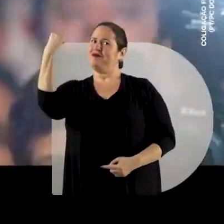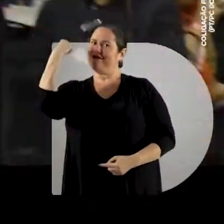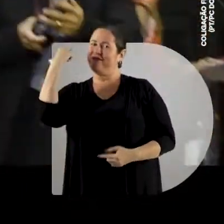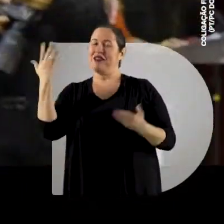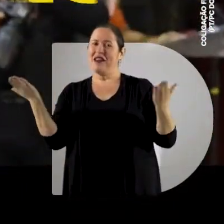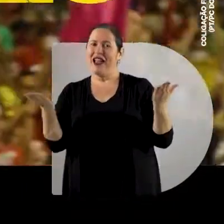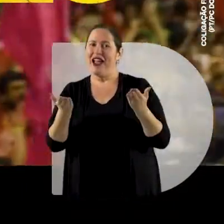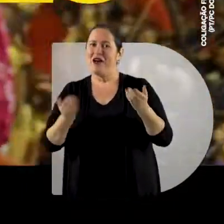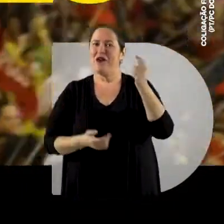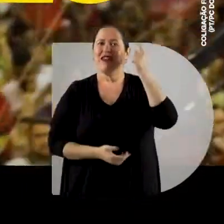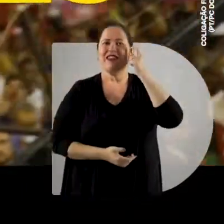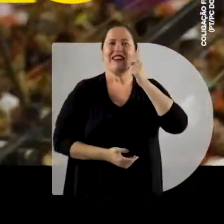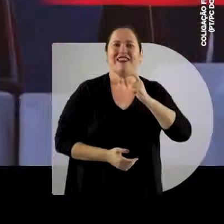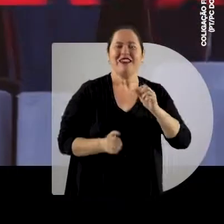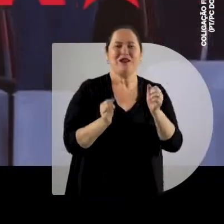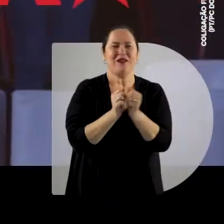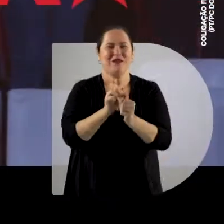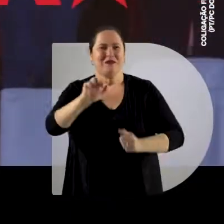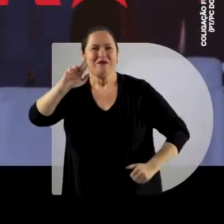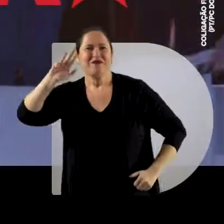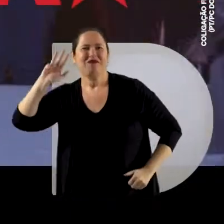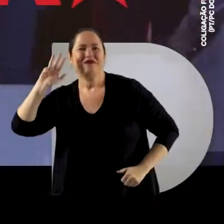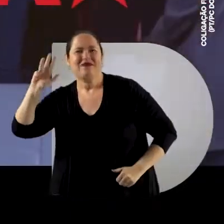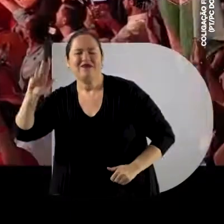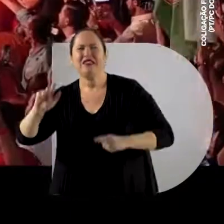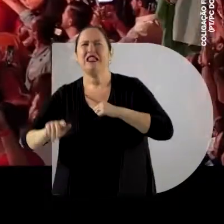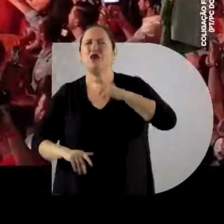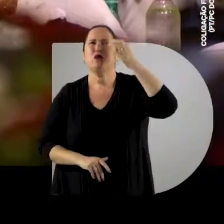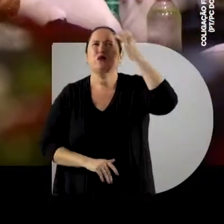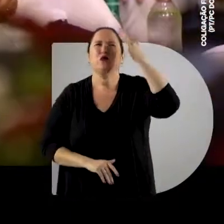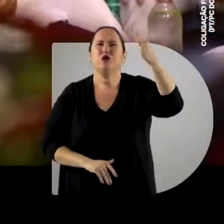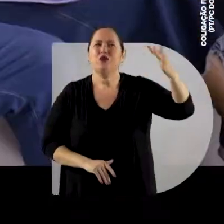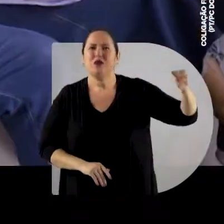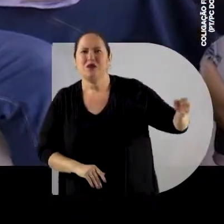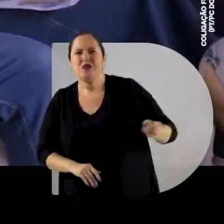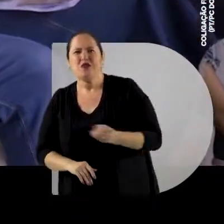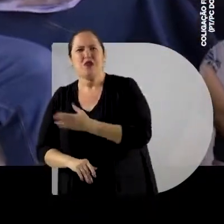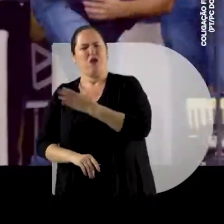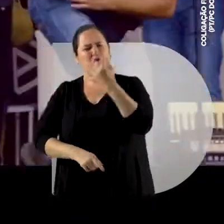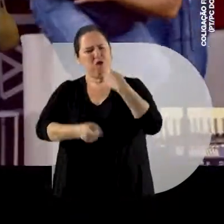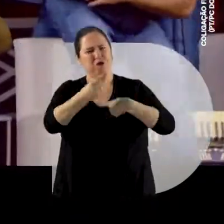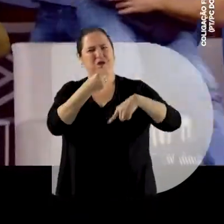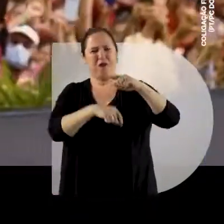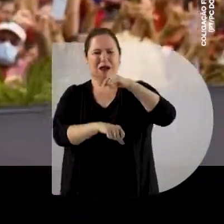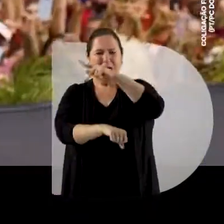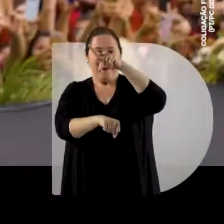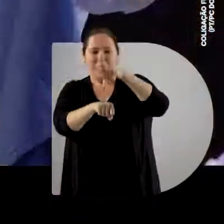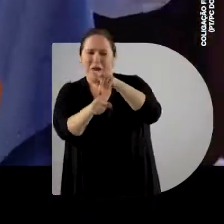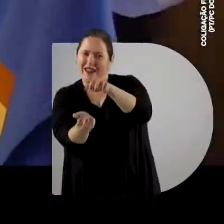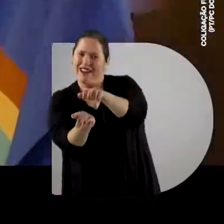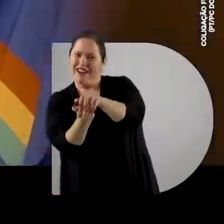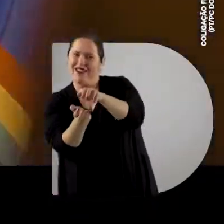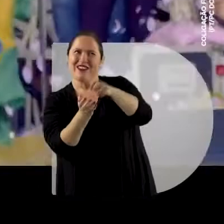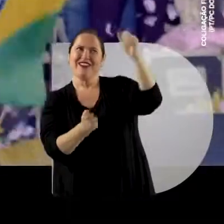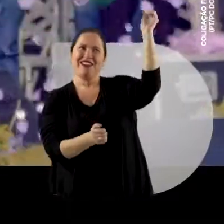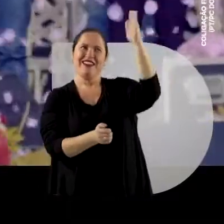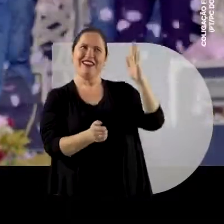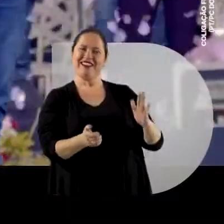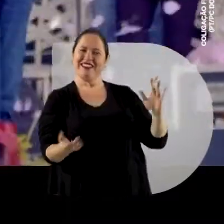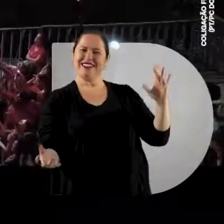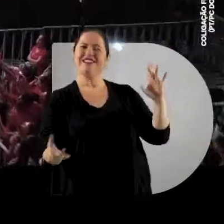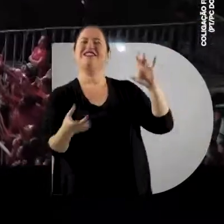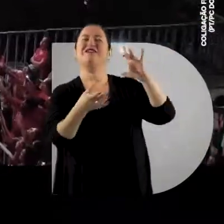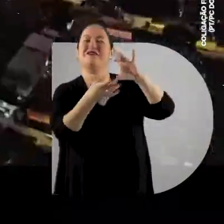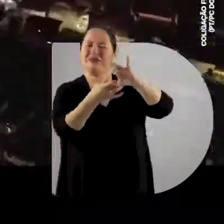E agora com Danilo e com Lula Tenho um sonho renovado Num reencontro do nosso país, Pernambuco Com o